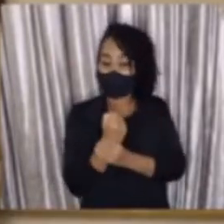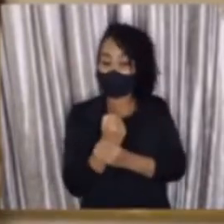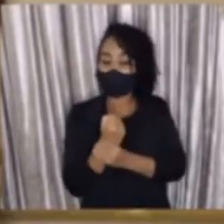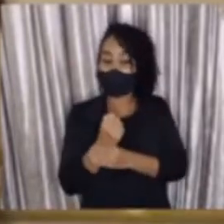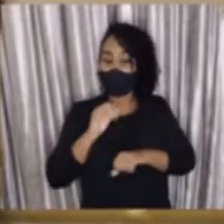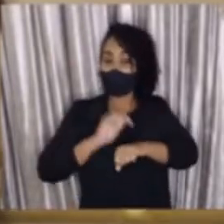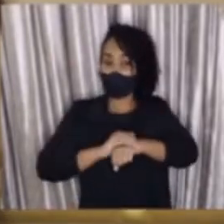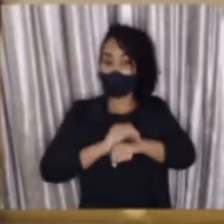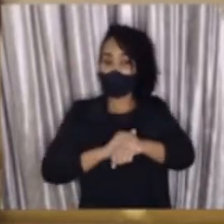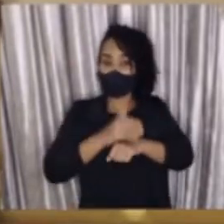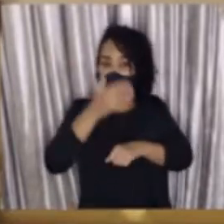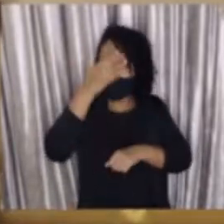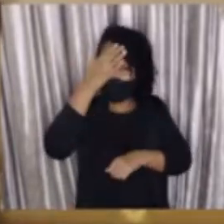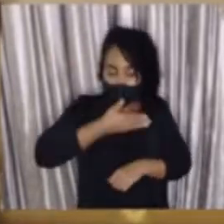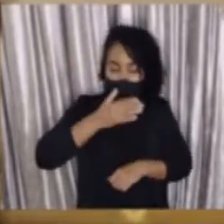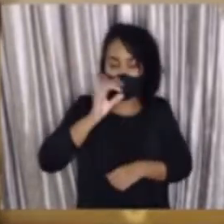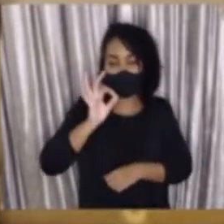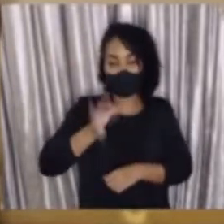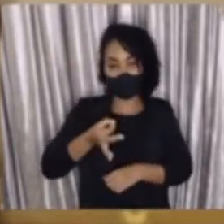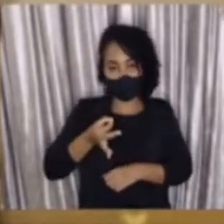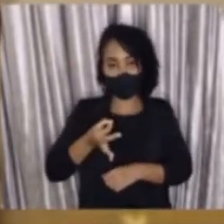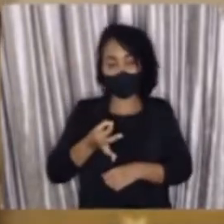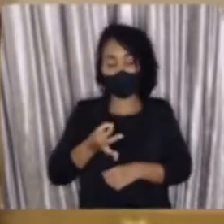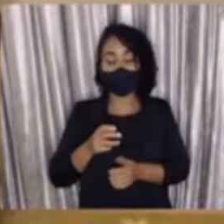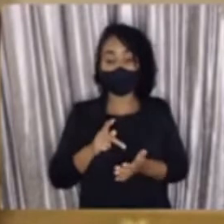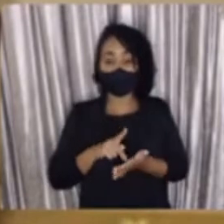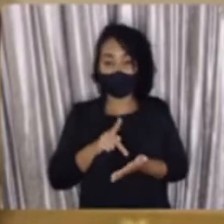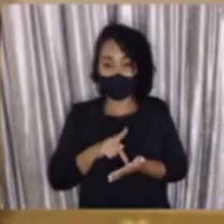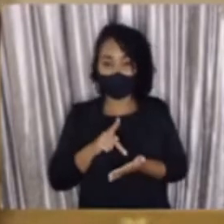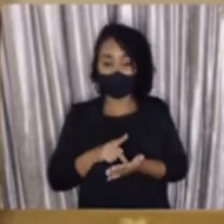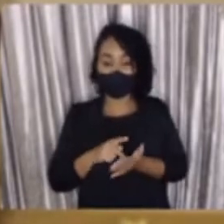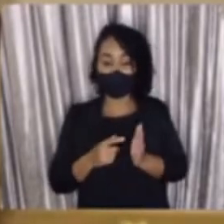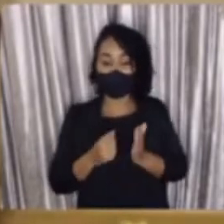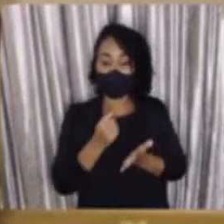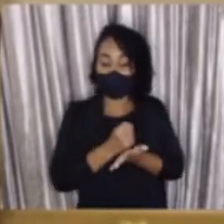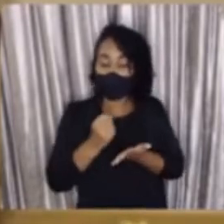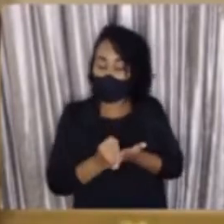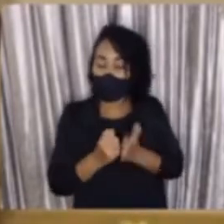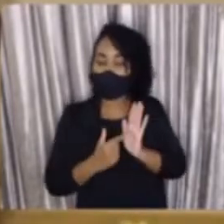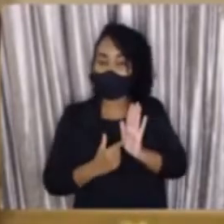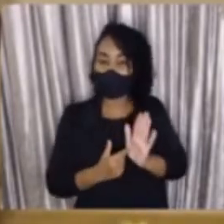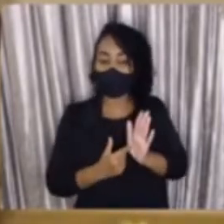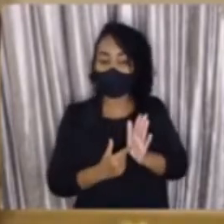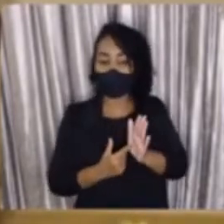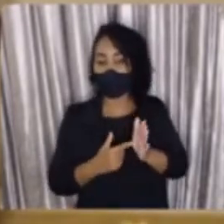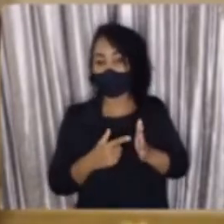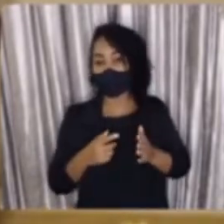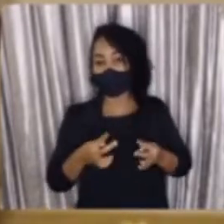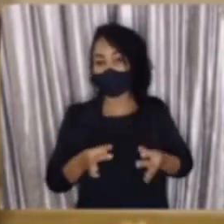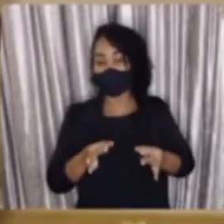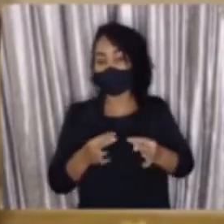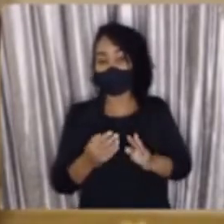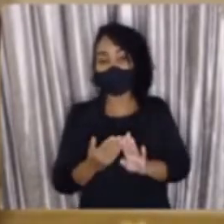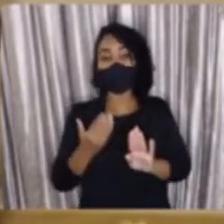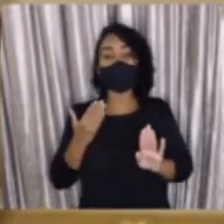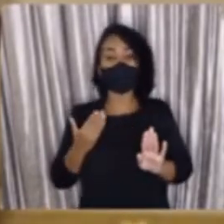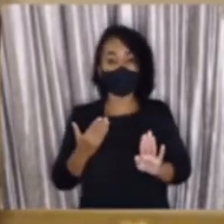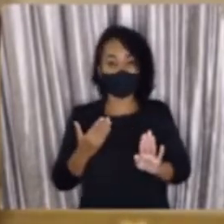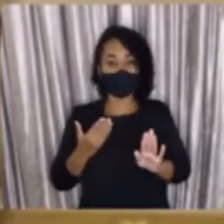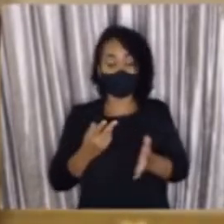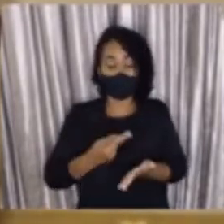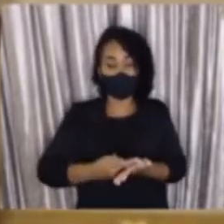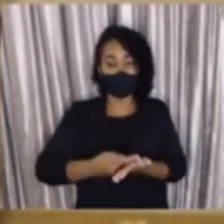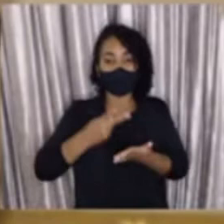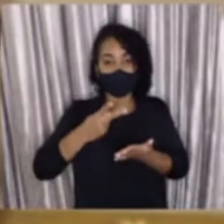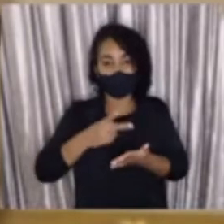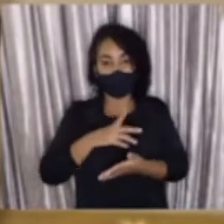a autenticidade e veracidade desses documentos que serão apresentados através de uma checagem prévia, anterior